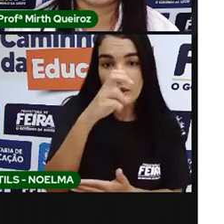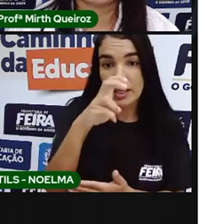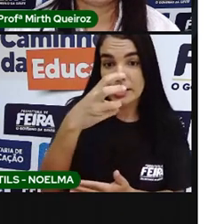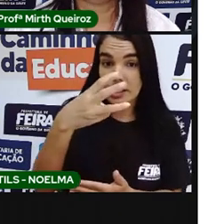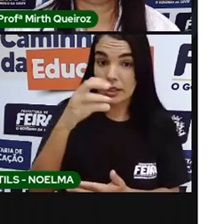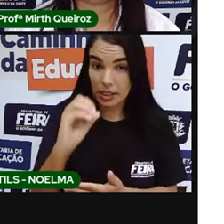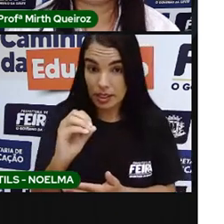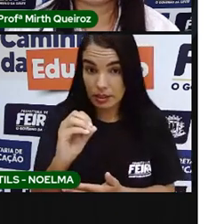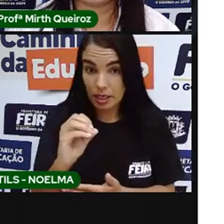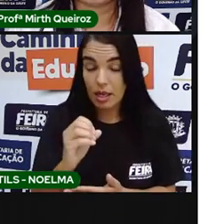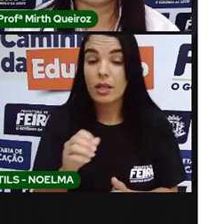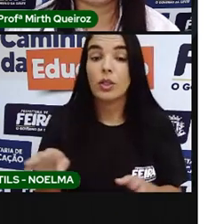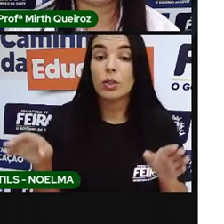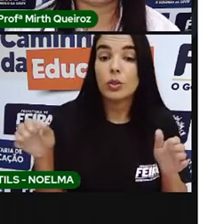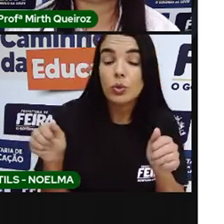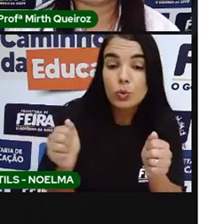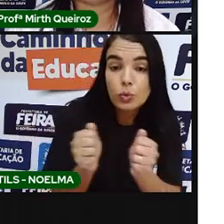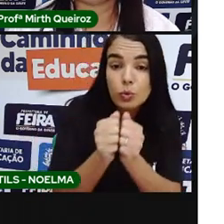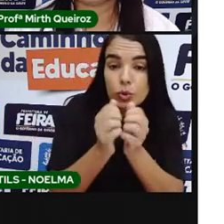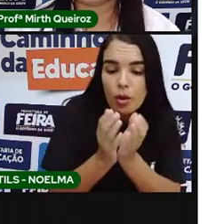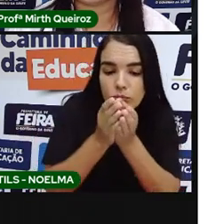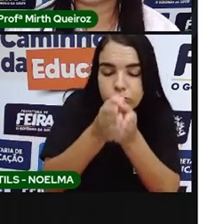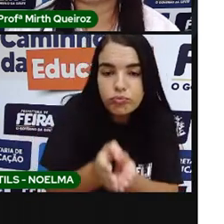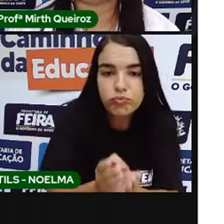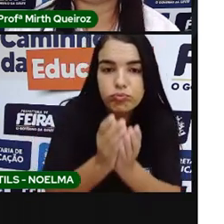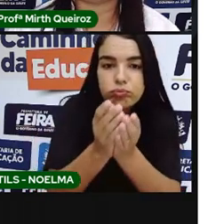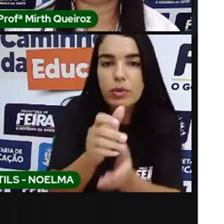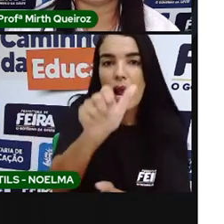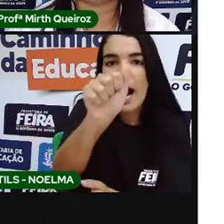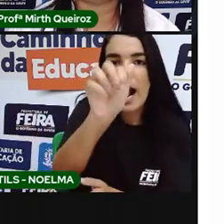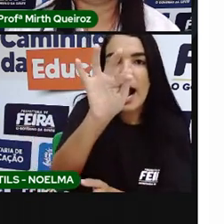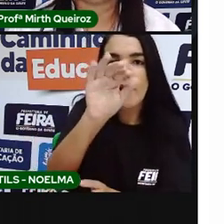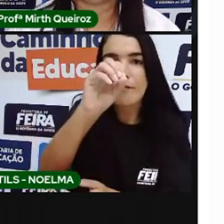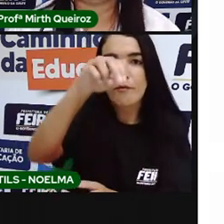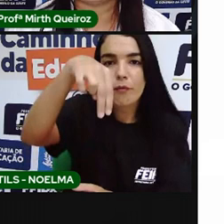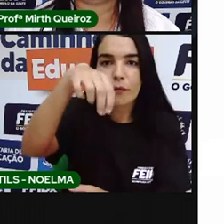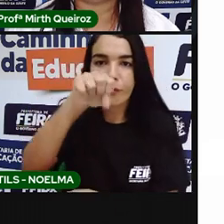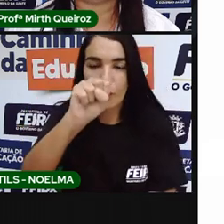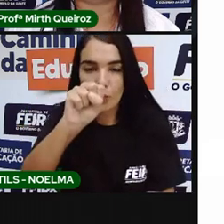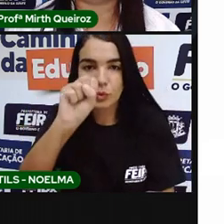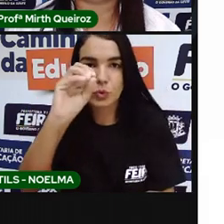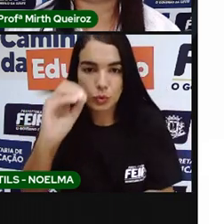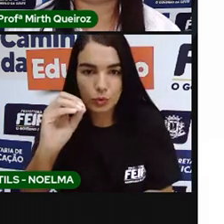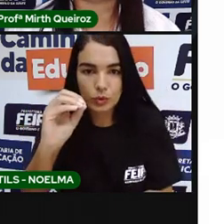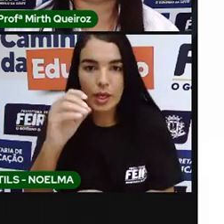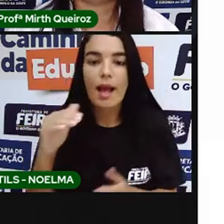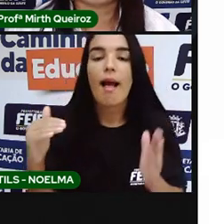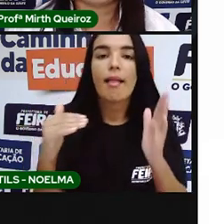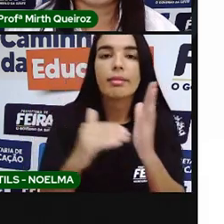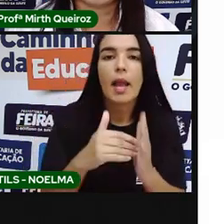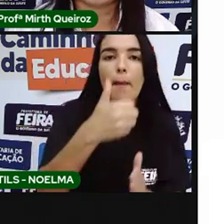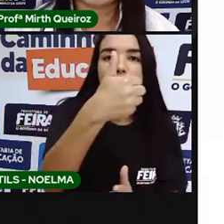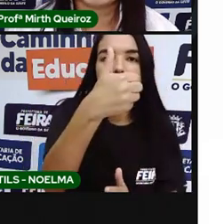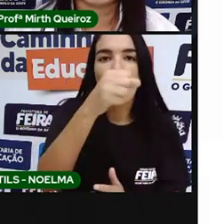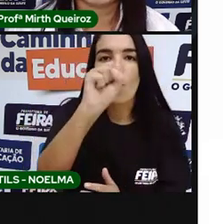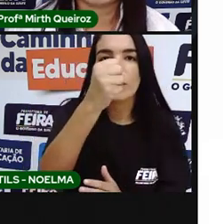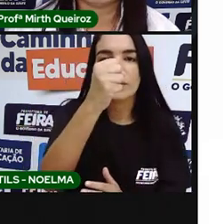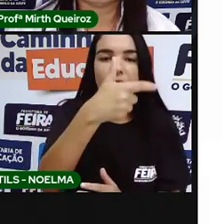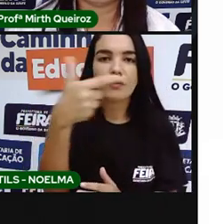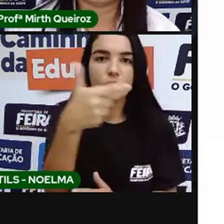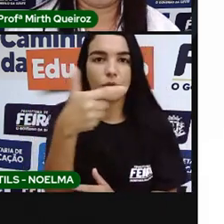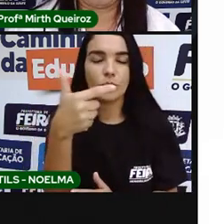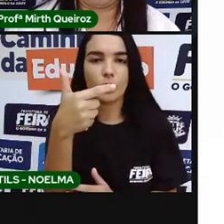de Sousa, que se estendeu aí até 1822, num período de 292